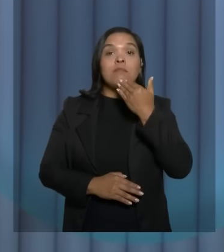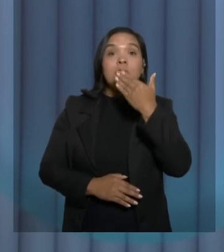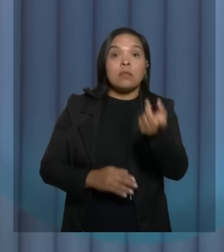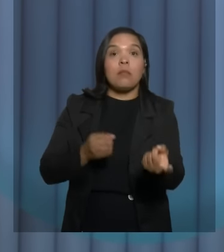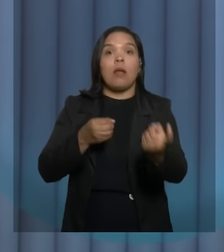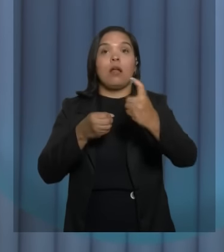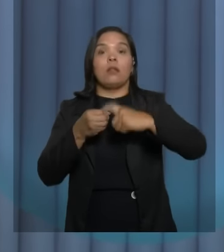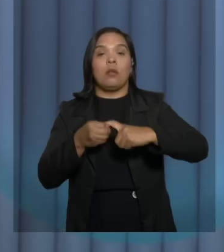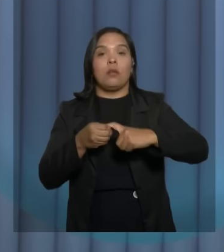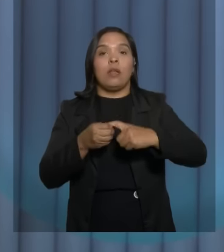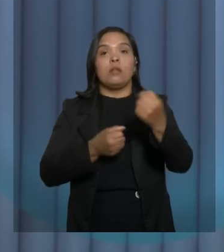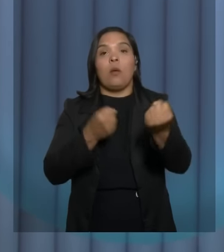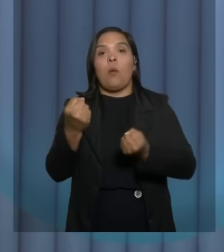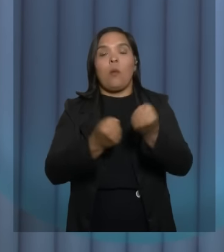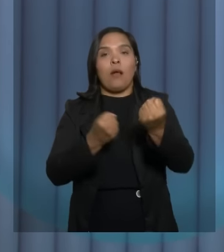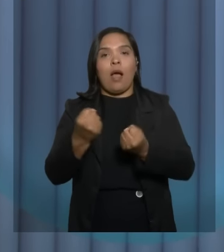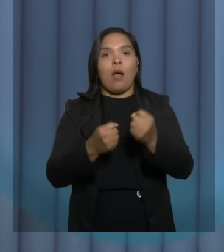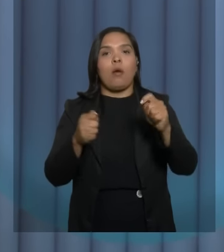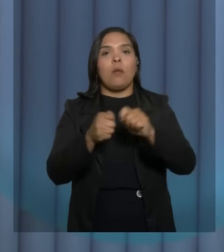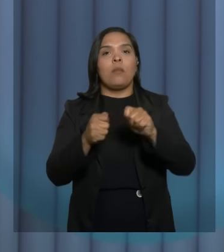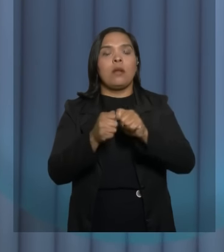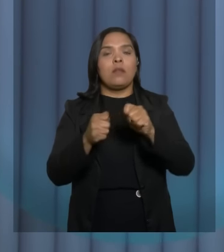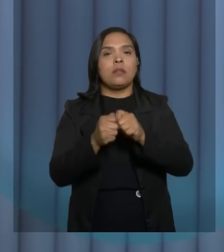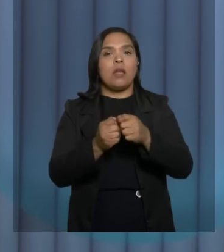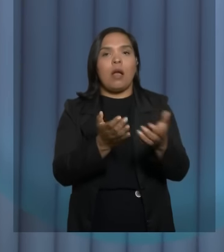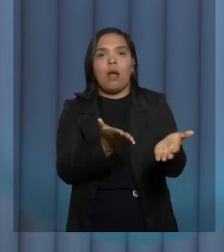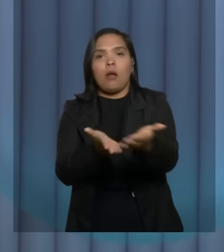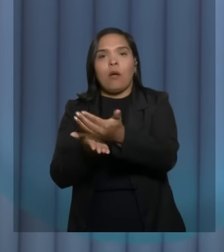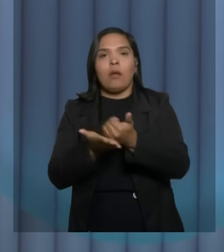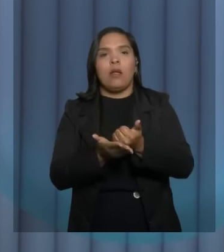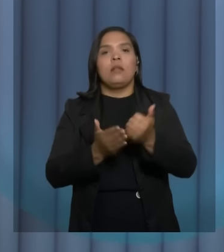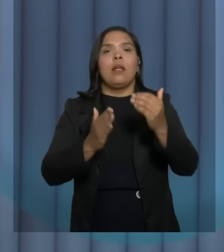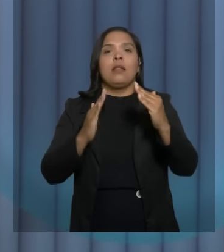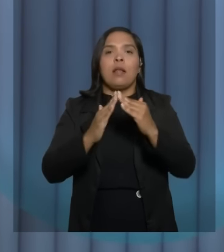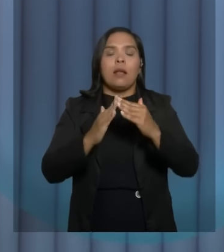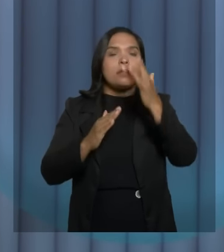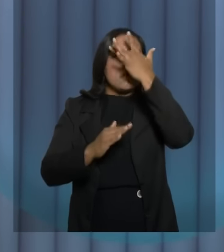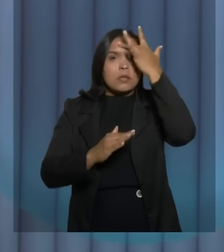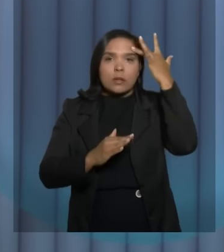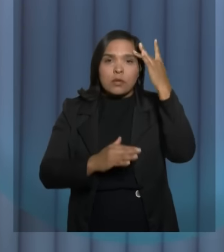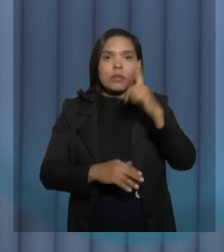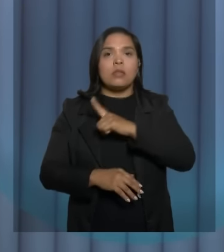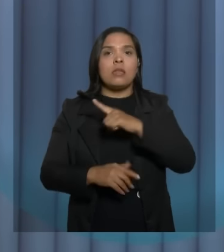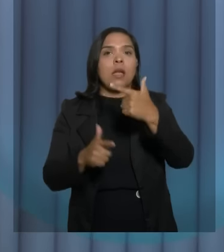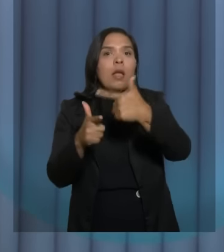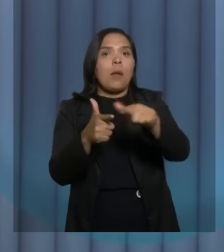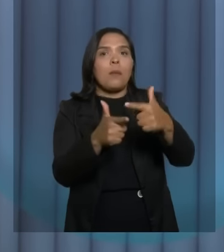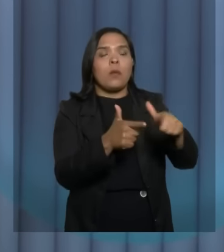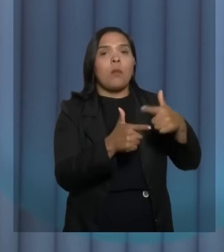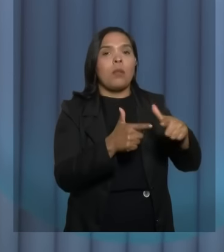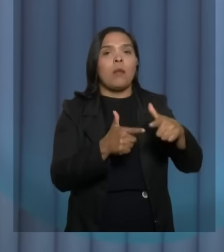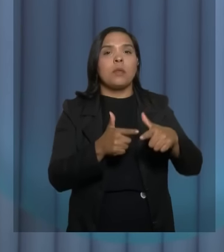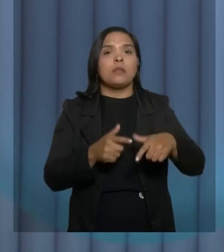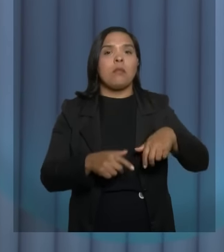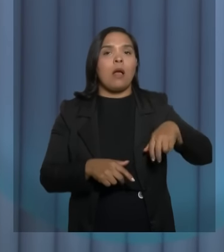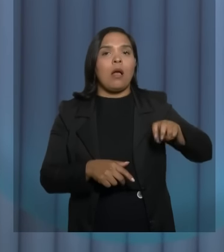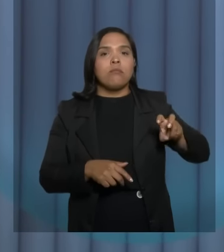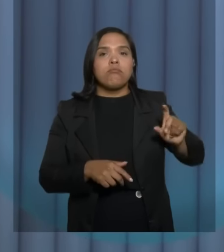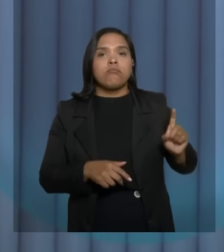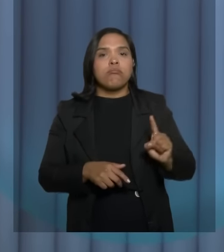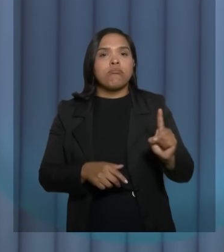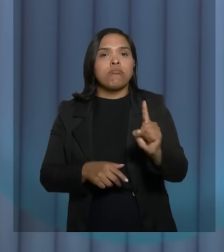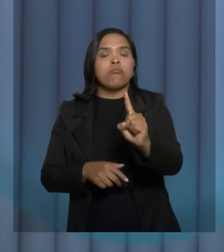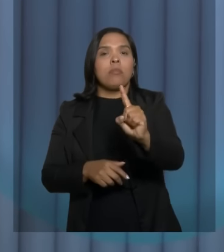o carro para poder fazer a coleta na casa das pessoas, daquelas pessoas que têm problemas de mobilidade. Eu vi